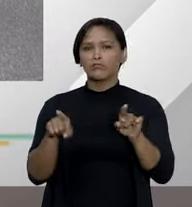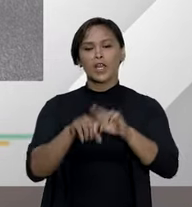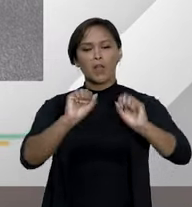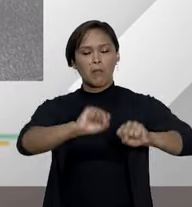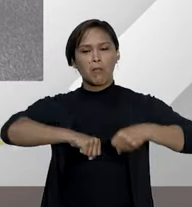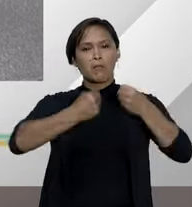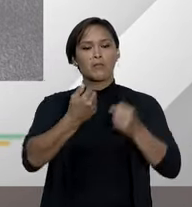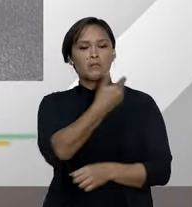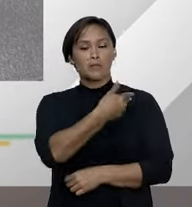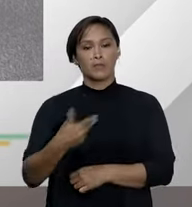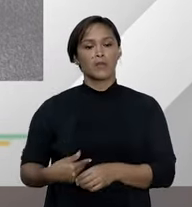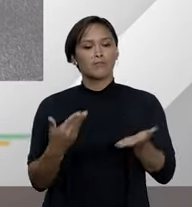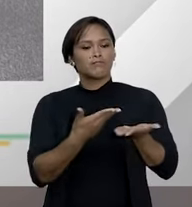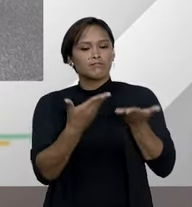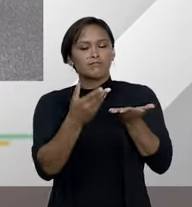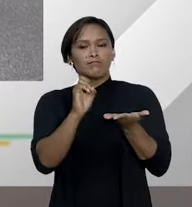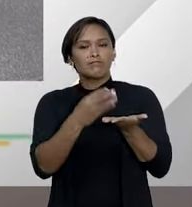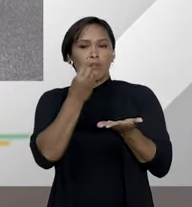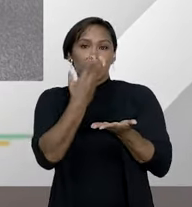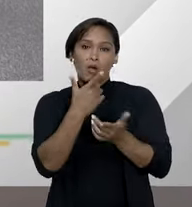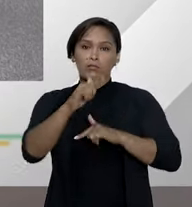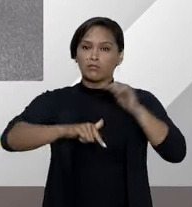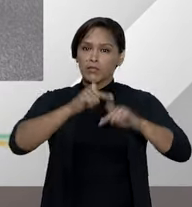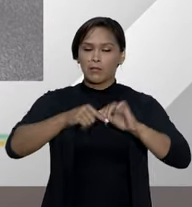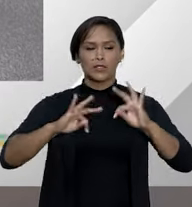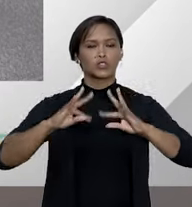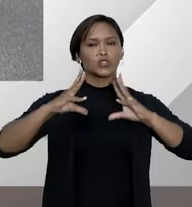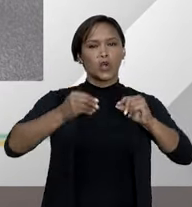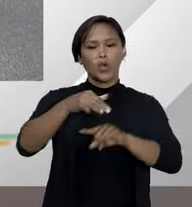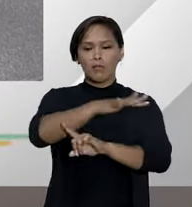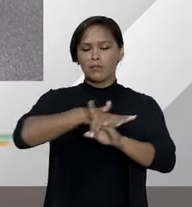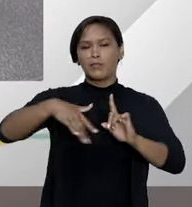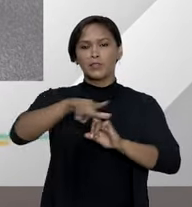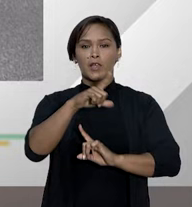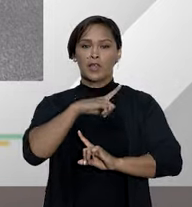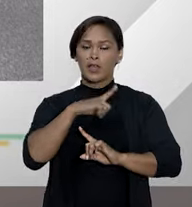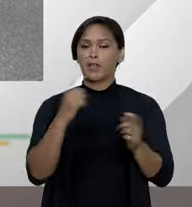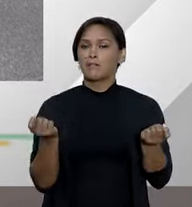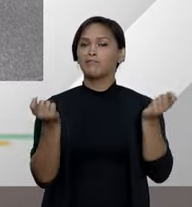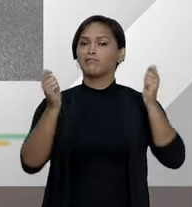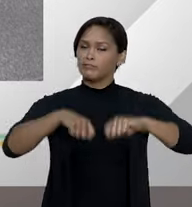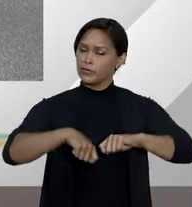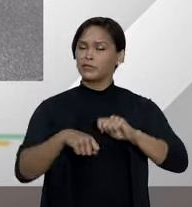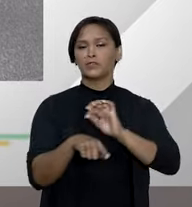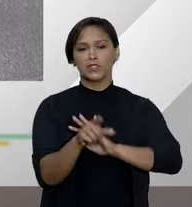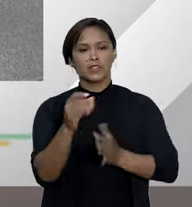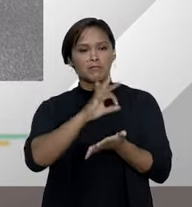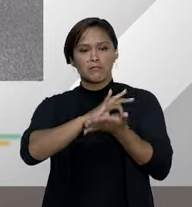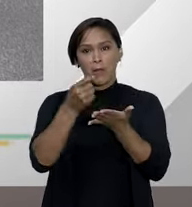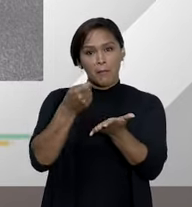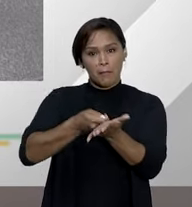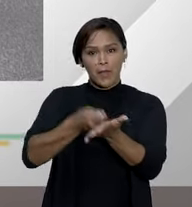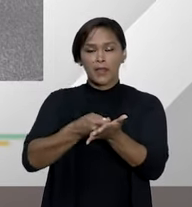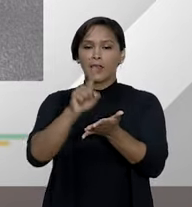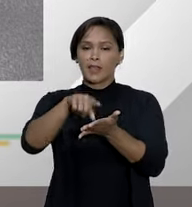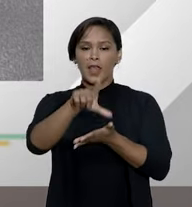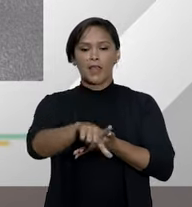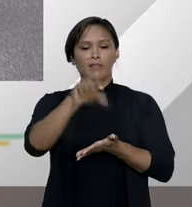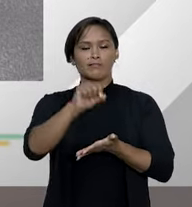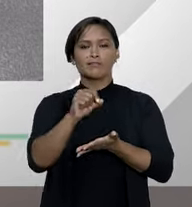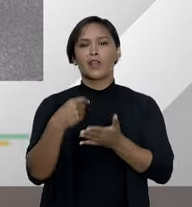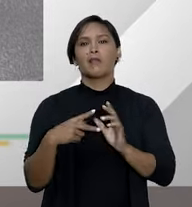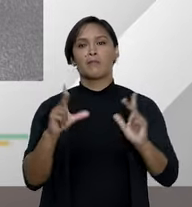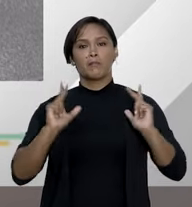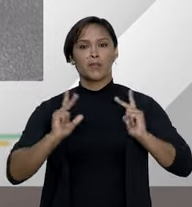poder público em oferecer um serviço de qualidade para todos, quem tem condições de arcar com os custos acaba optando pela